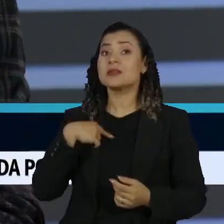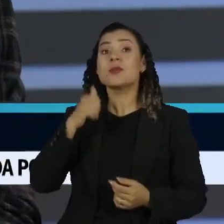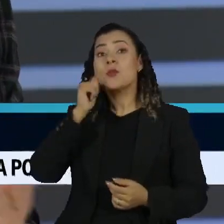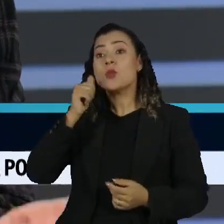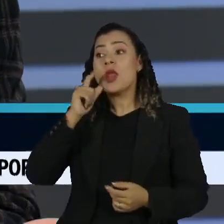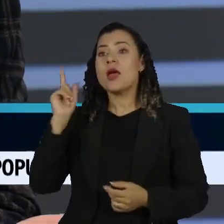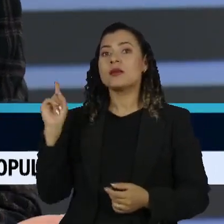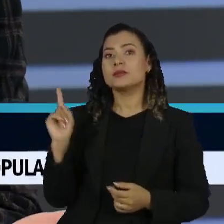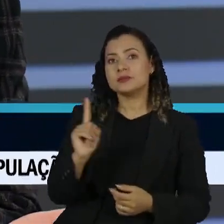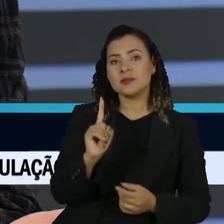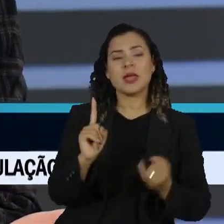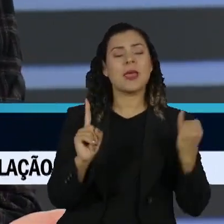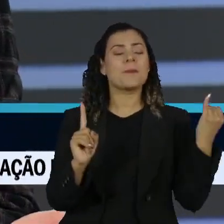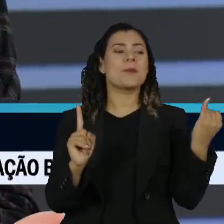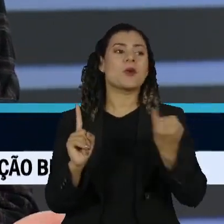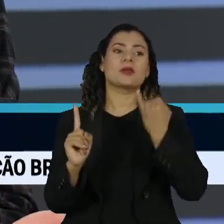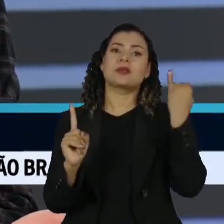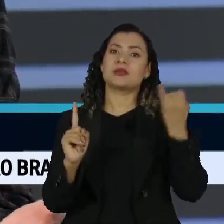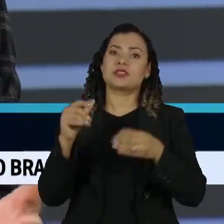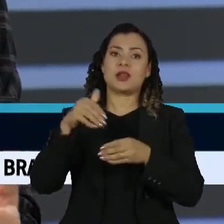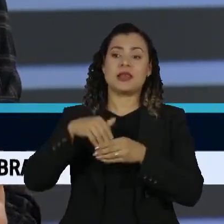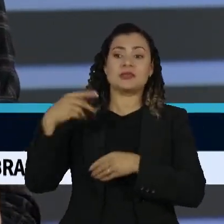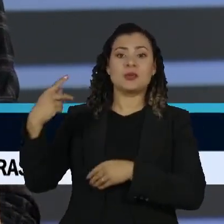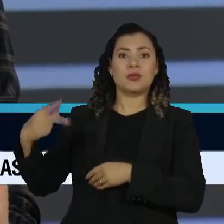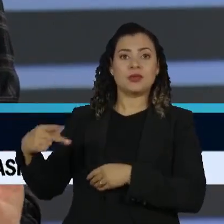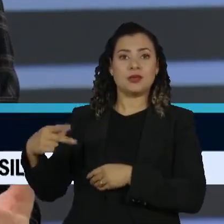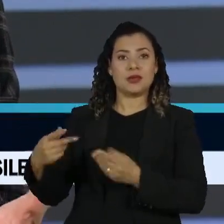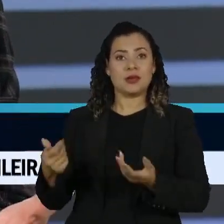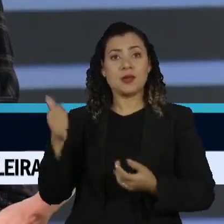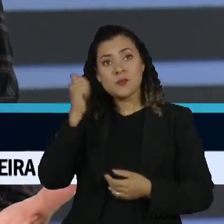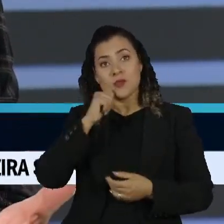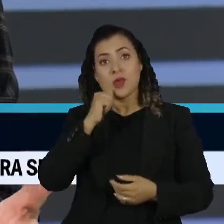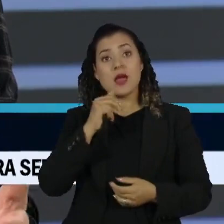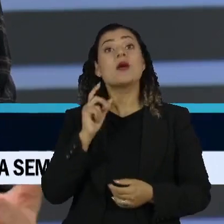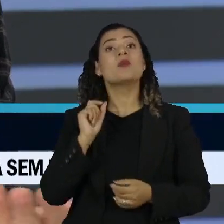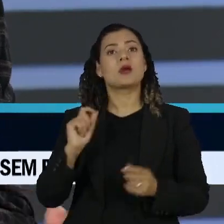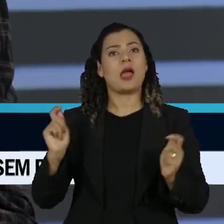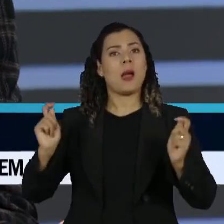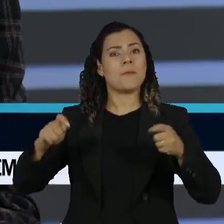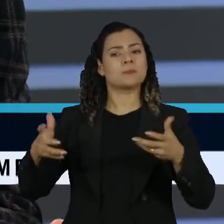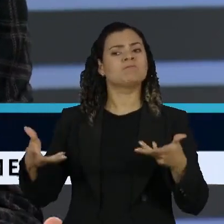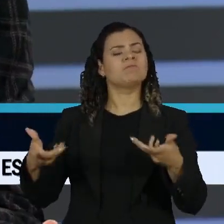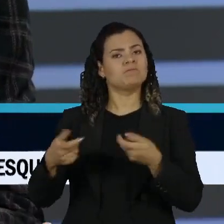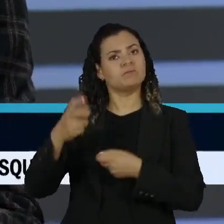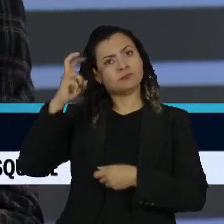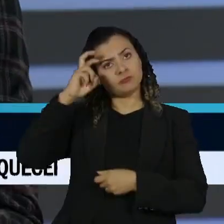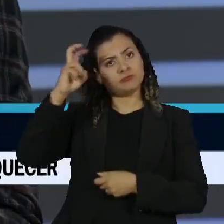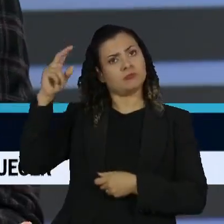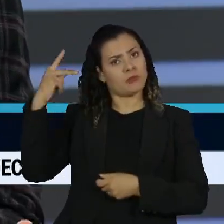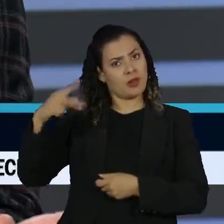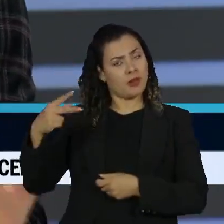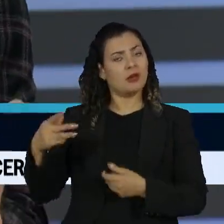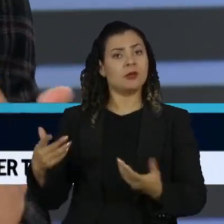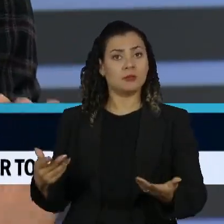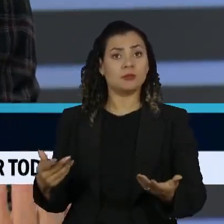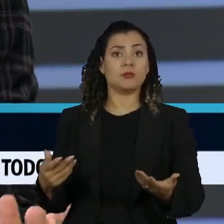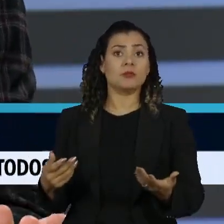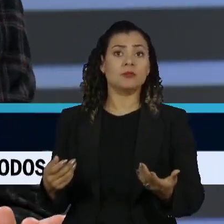fundamental na eleição dele. Uma mulher altamente capacitada, mesmo quem é